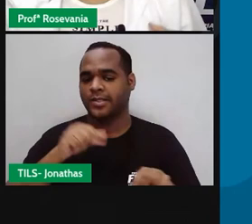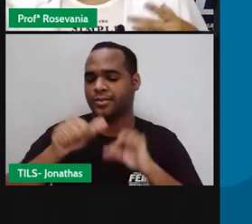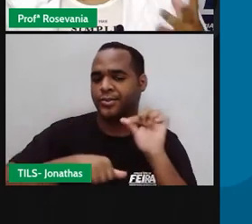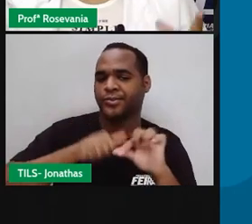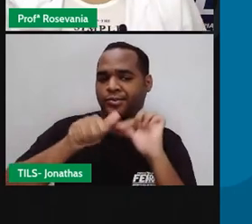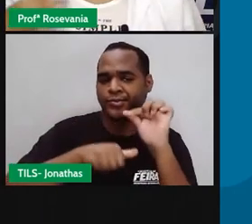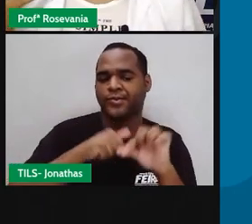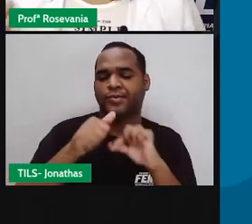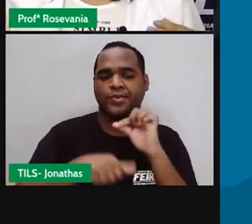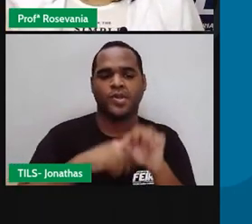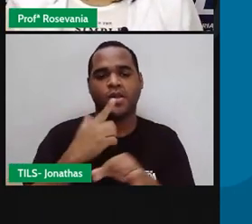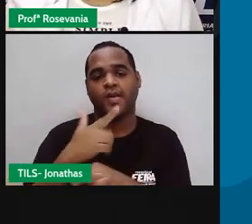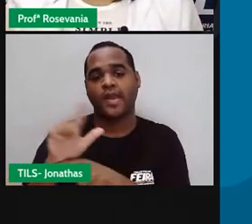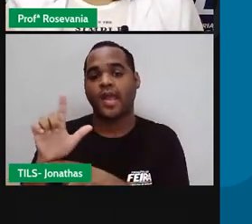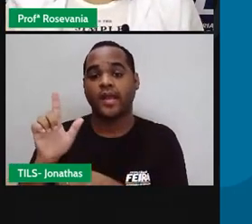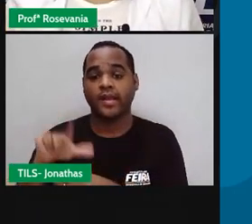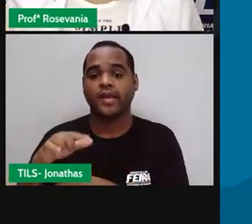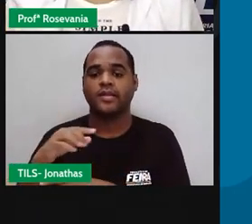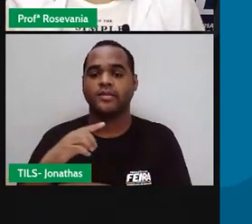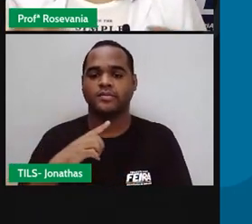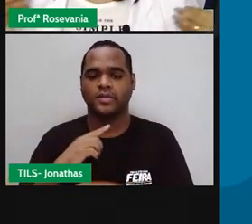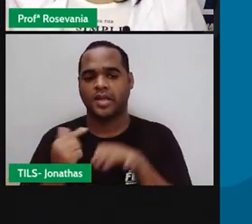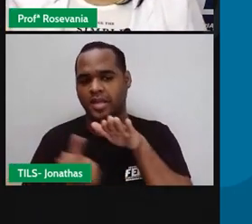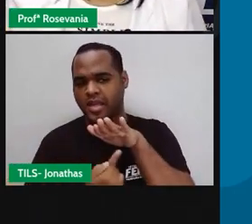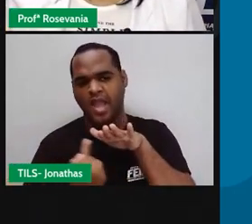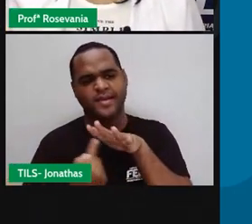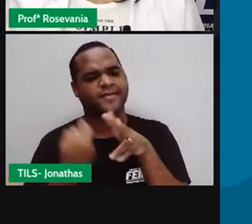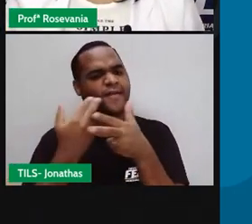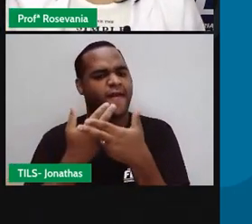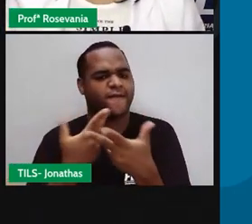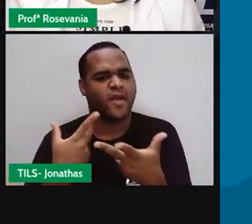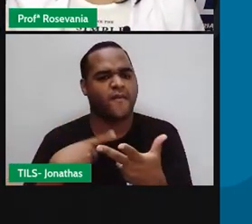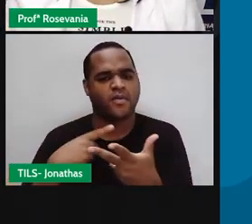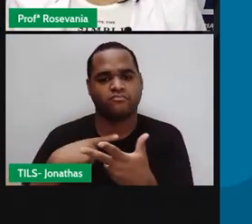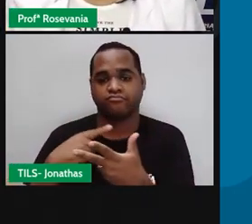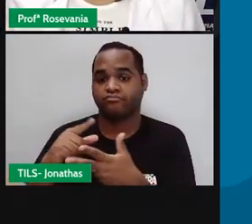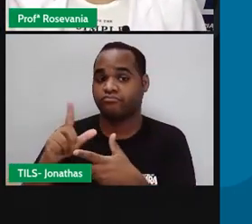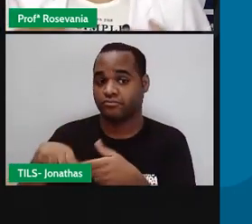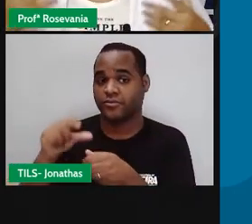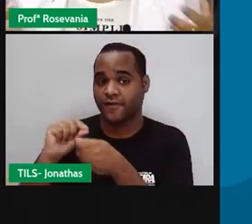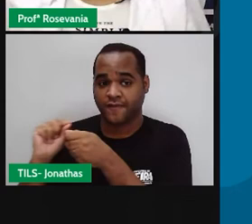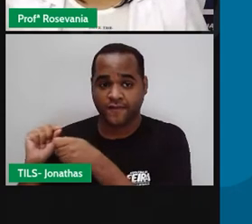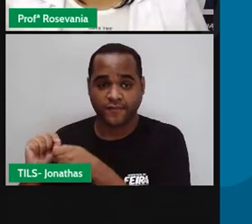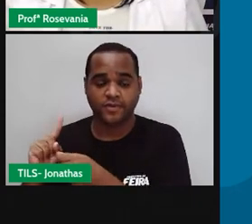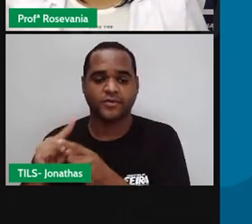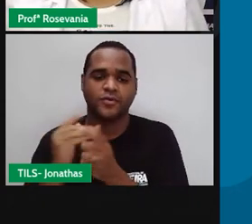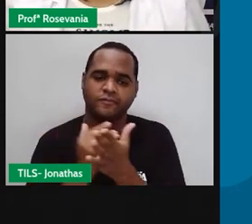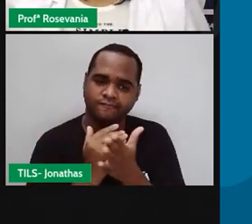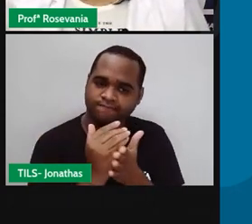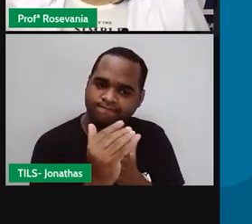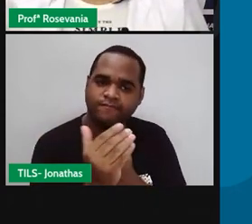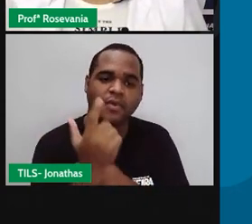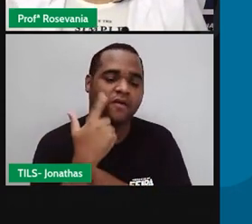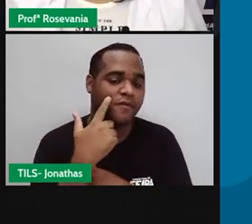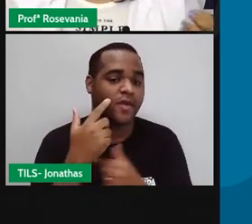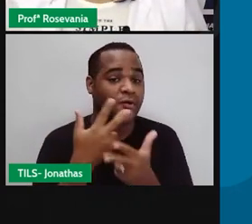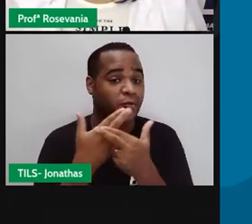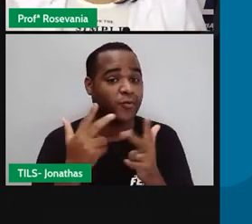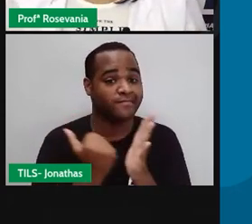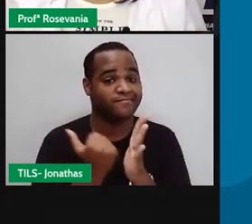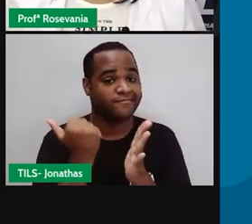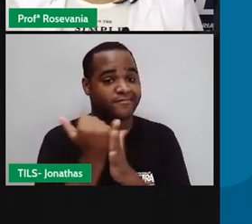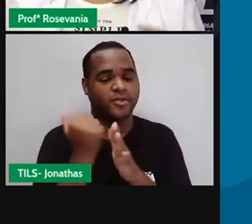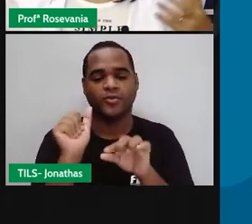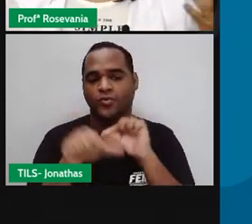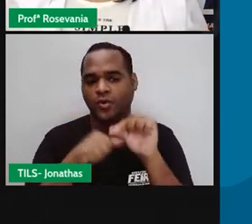de alguns gases, de alguns produtos que já foram feitos, mas que a gente sabe que é o início que precisa ainda ser feito muito mais coisa e que qualquer